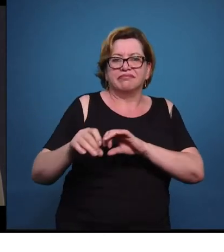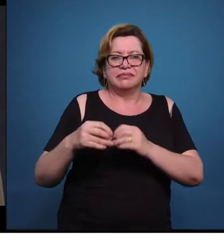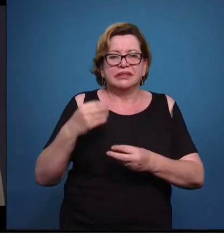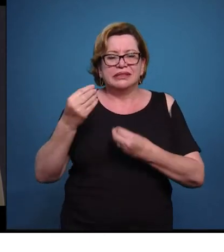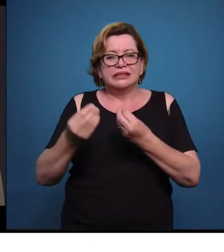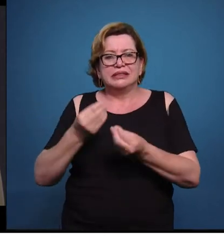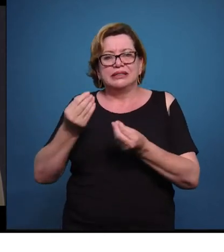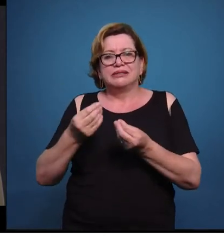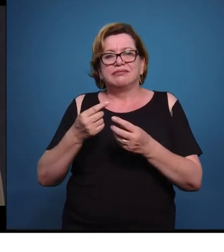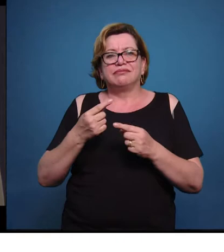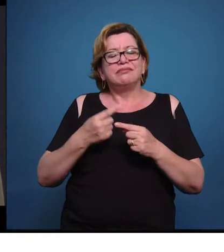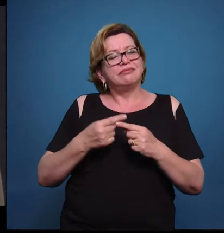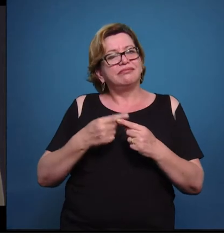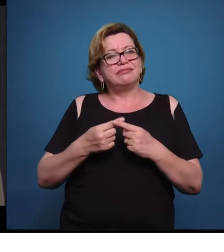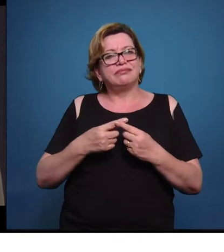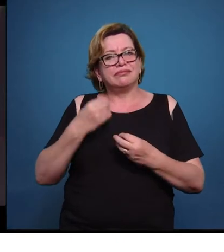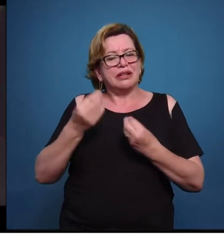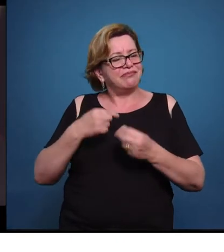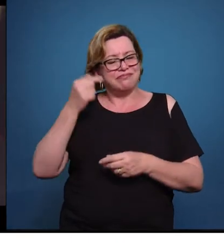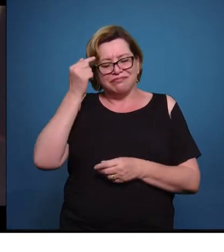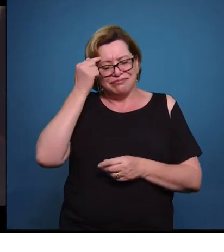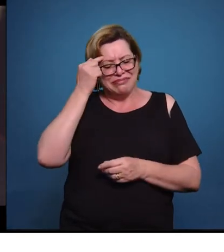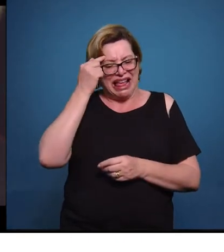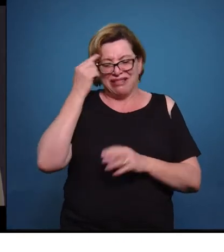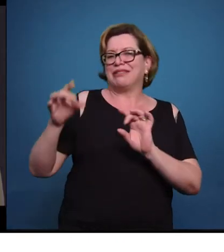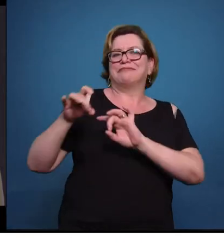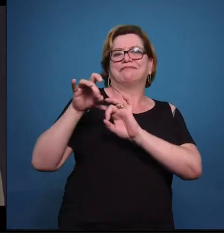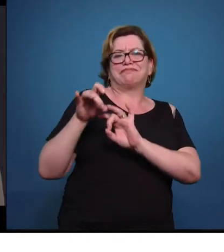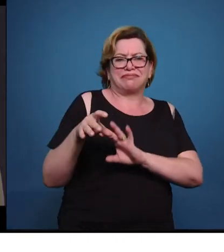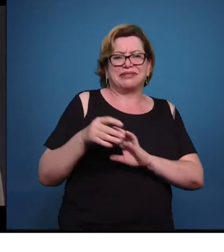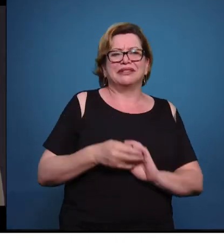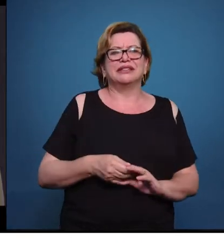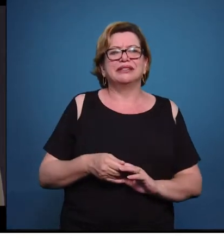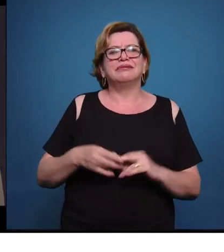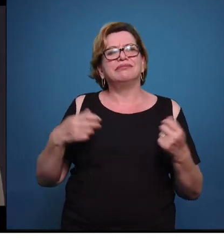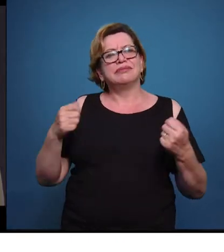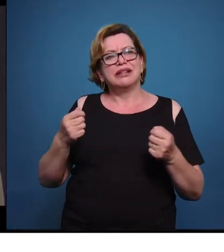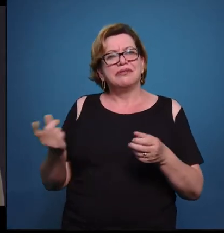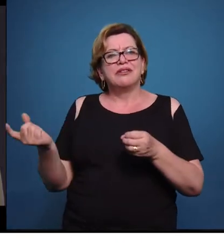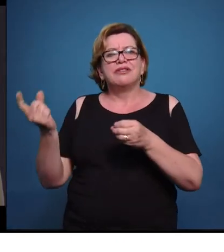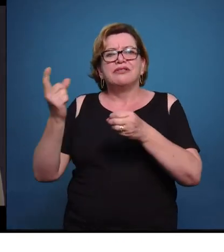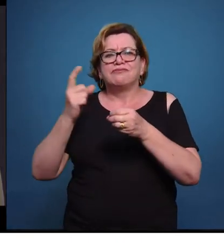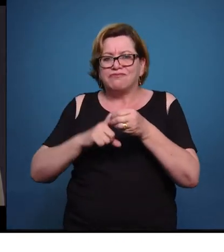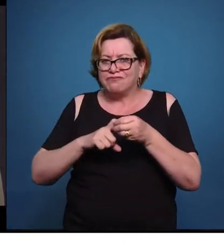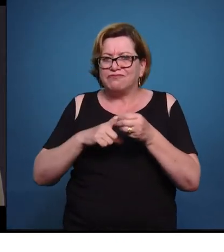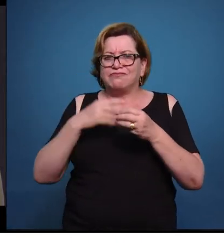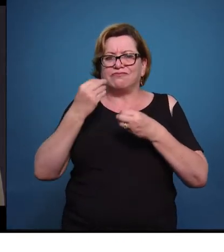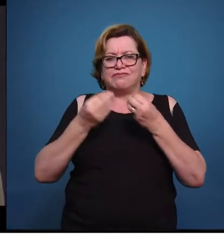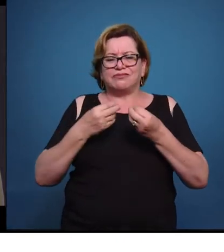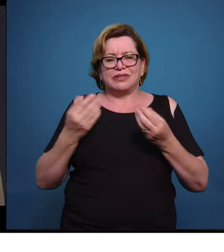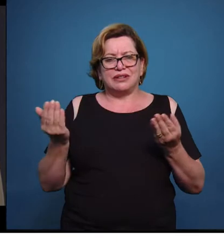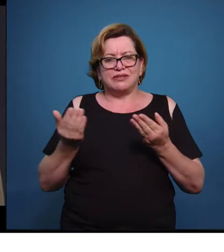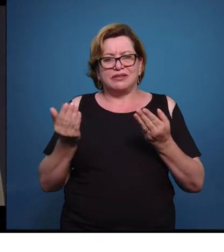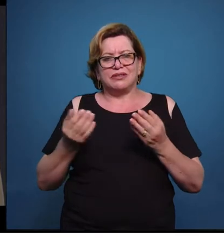sem muita reflexão, sabe? Então, nós estamos voltando, e eu faço essa referência citando um